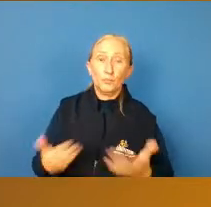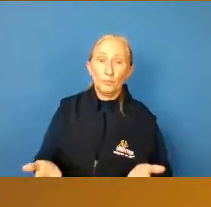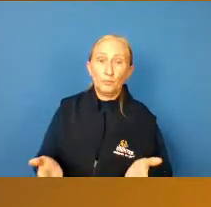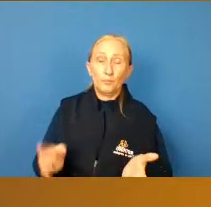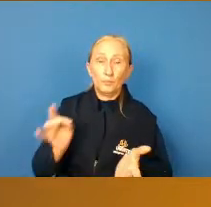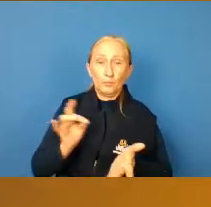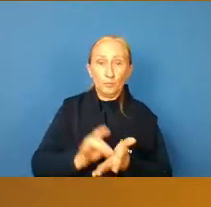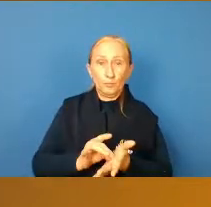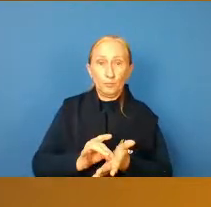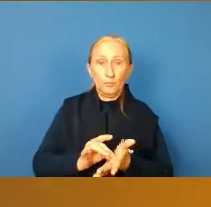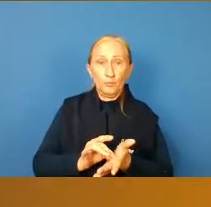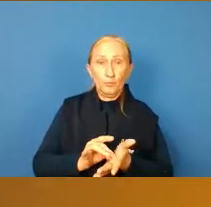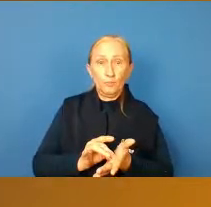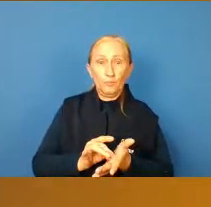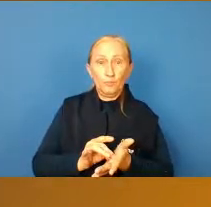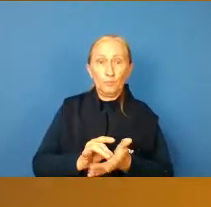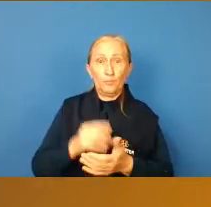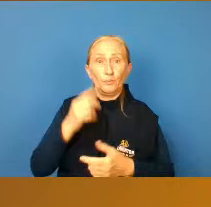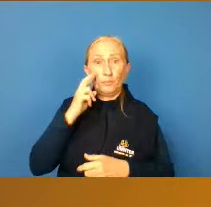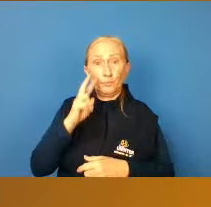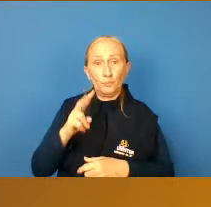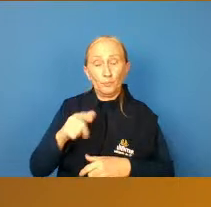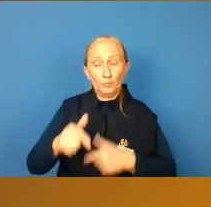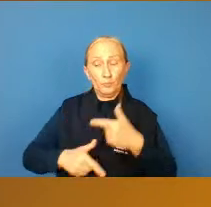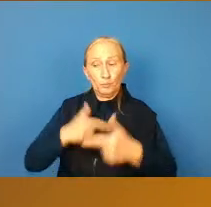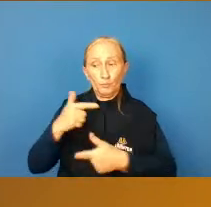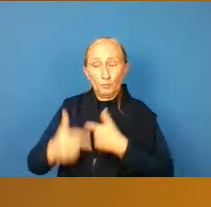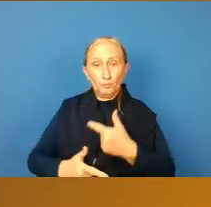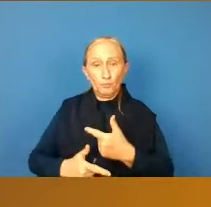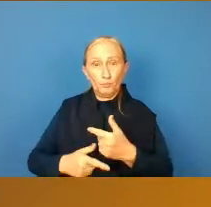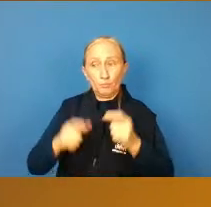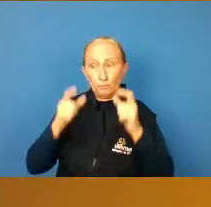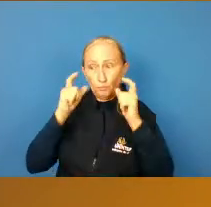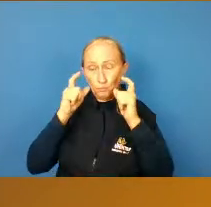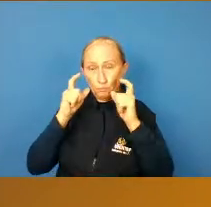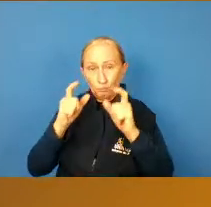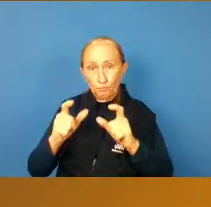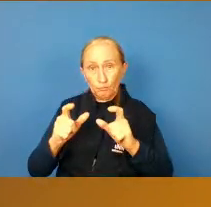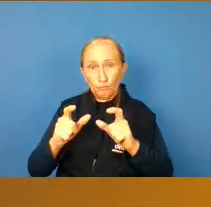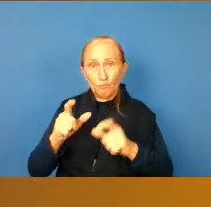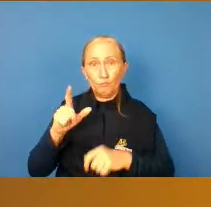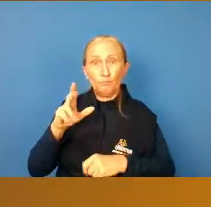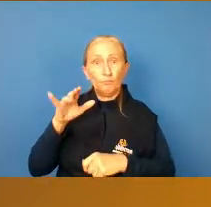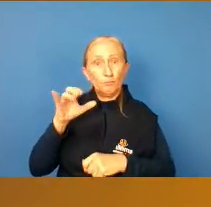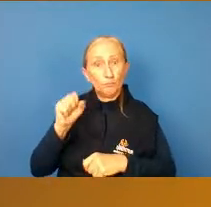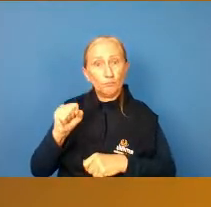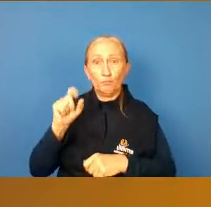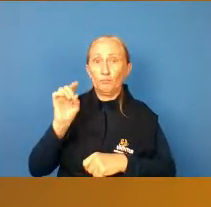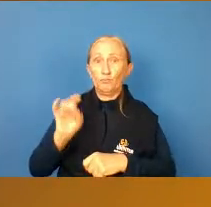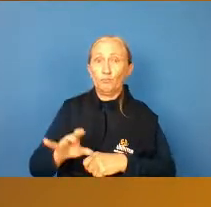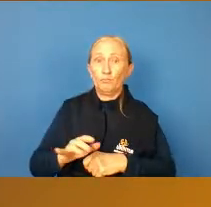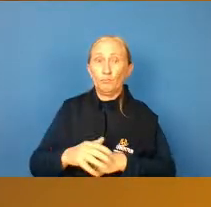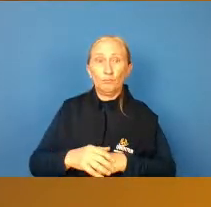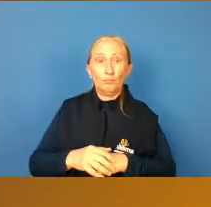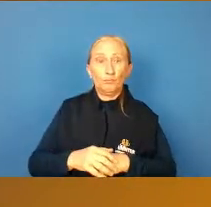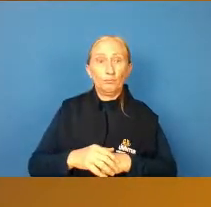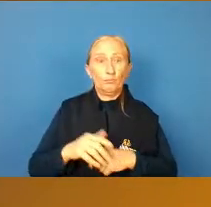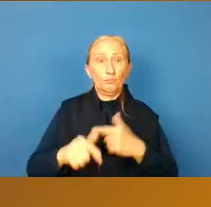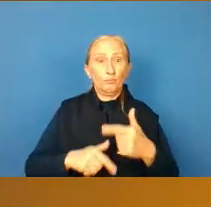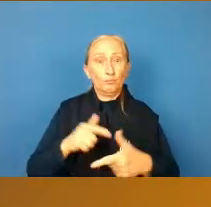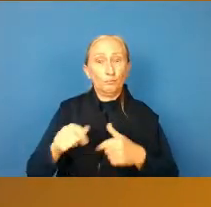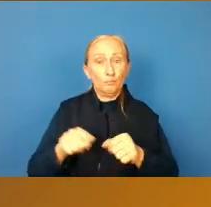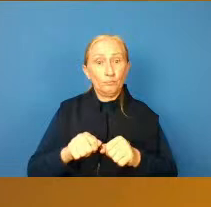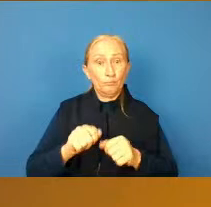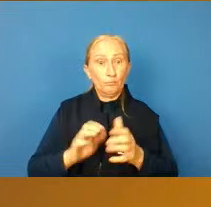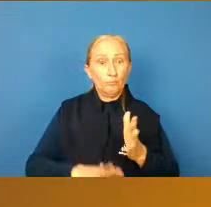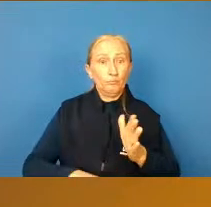é, realmente um, eu vejo que é um trabalho bem interessante do, do Lucas, não só por tratar da